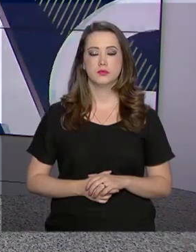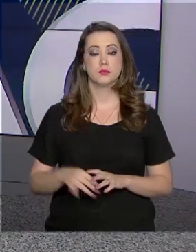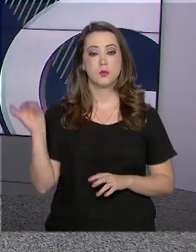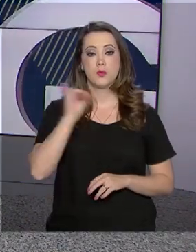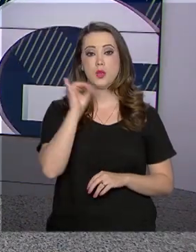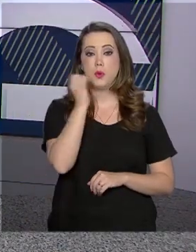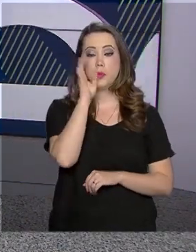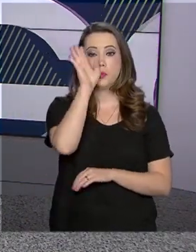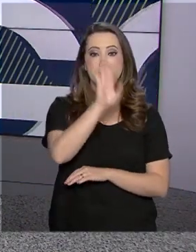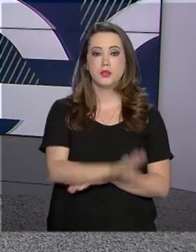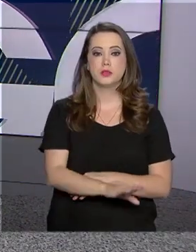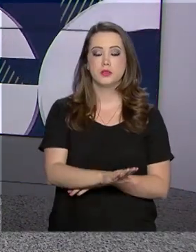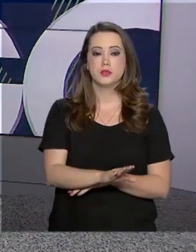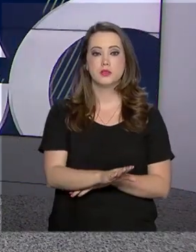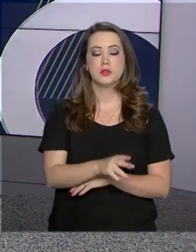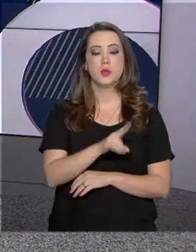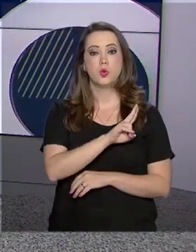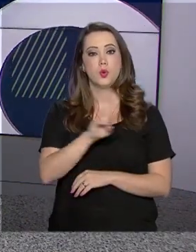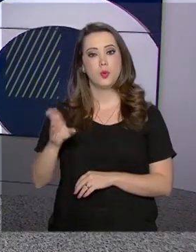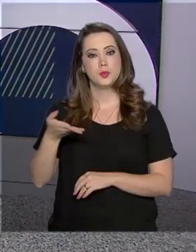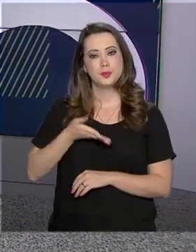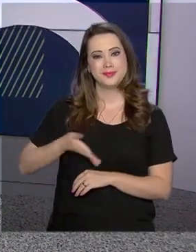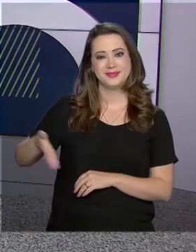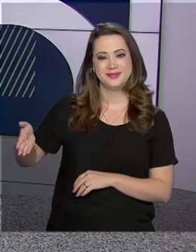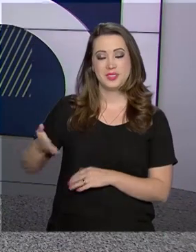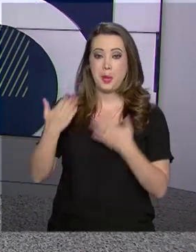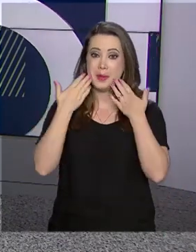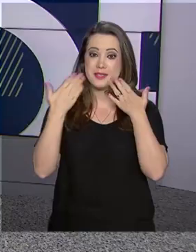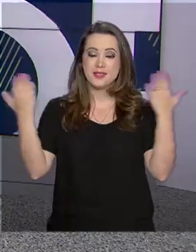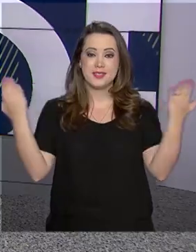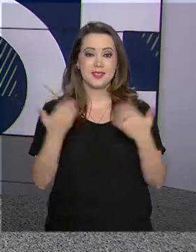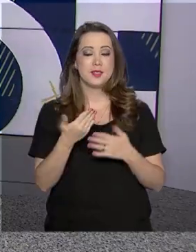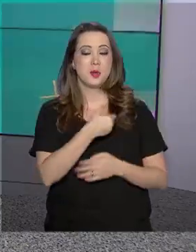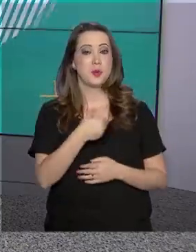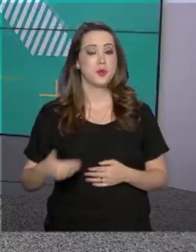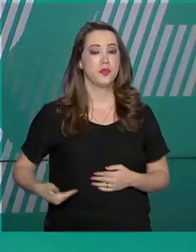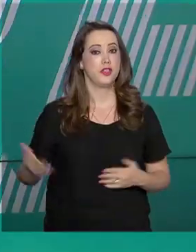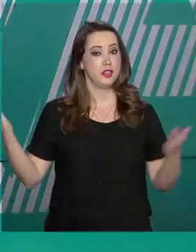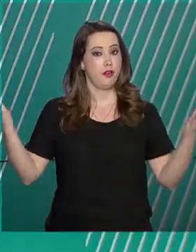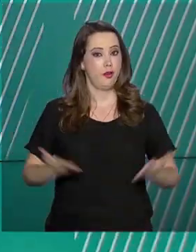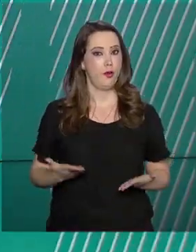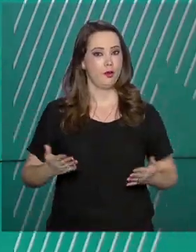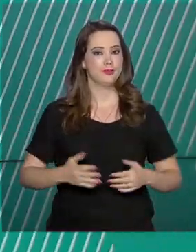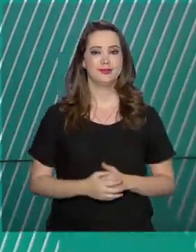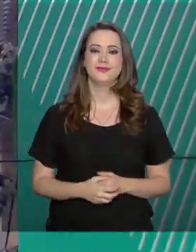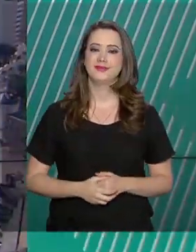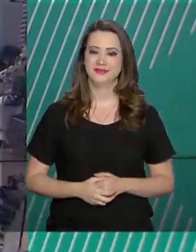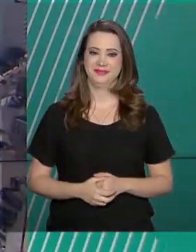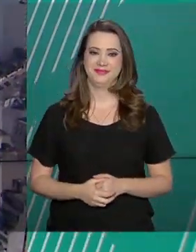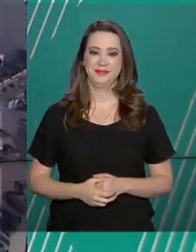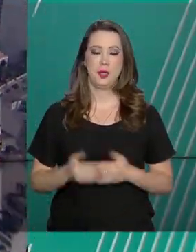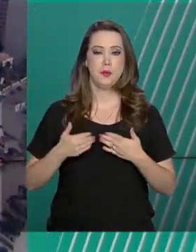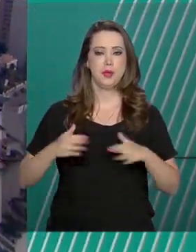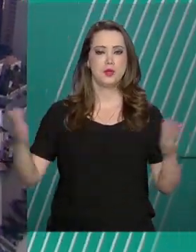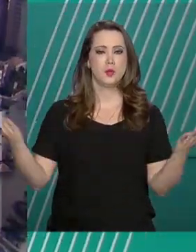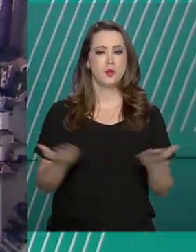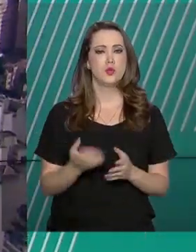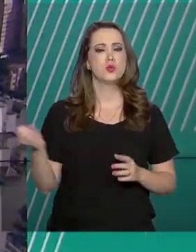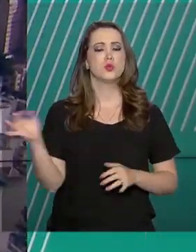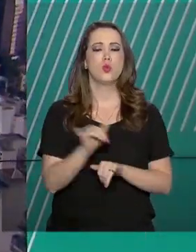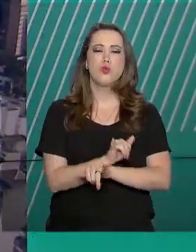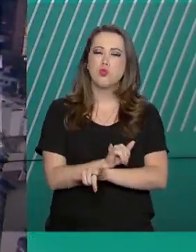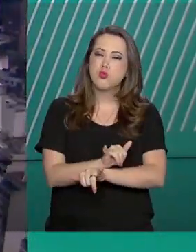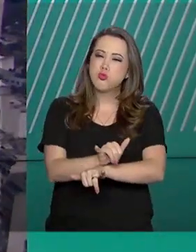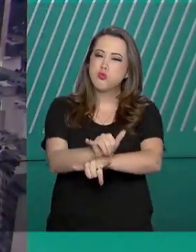Olá, boa tarde. Eu sou Roberto Camargo e está no ar o Governo Agora. Foi inaugurado hoje o novo aeroporto